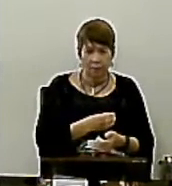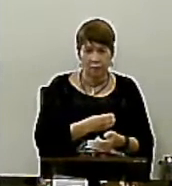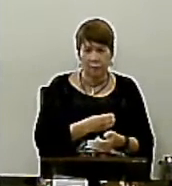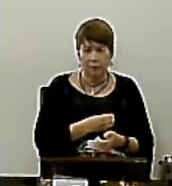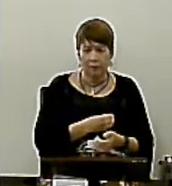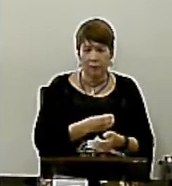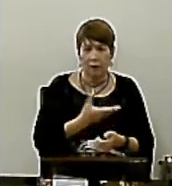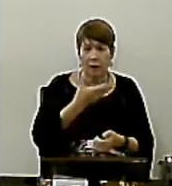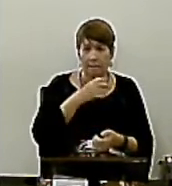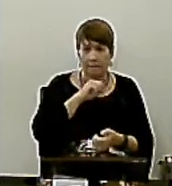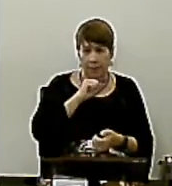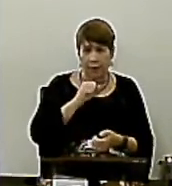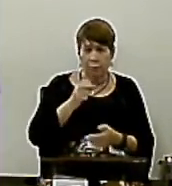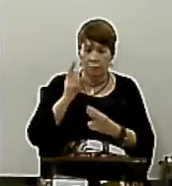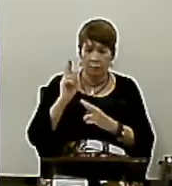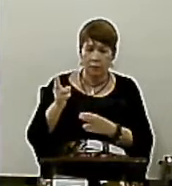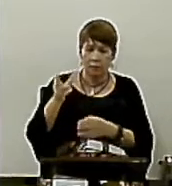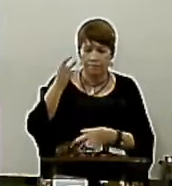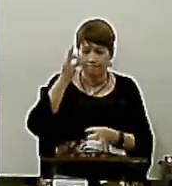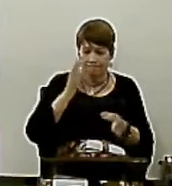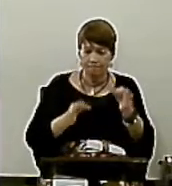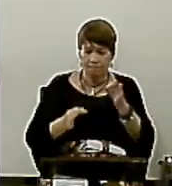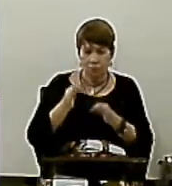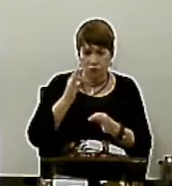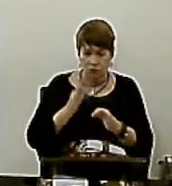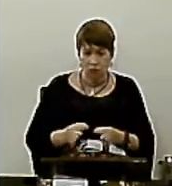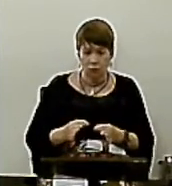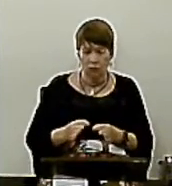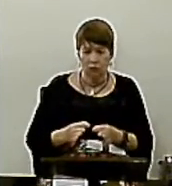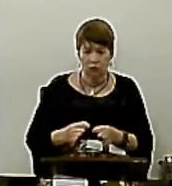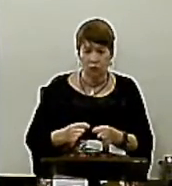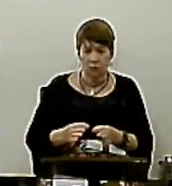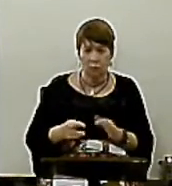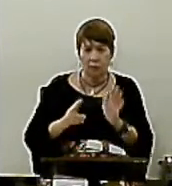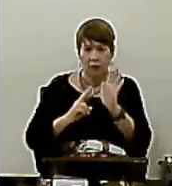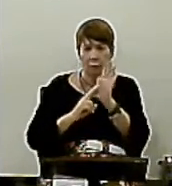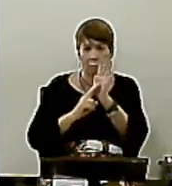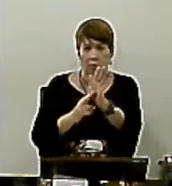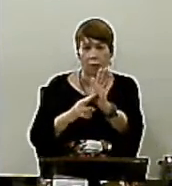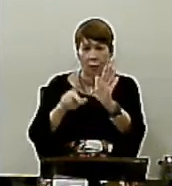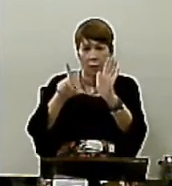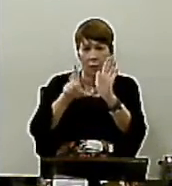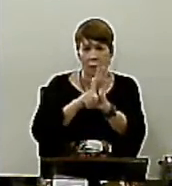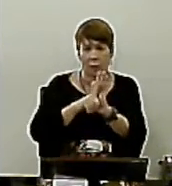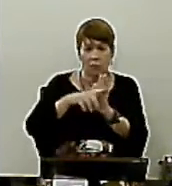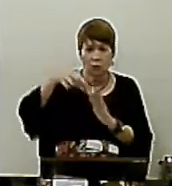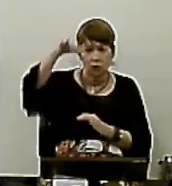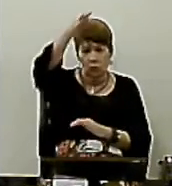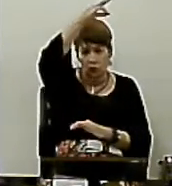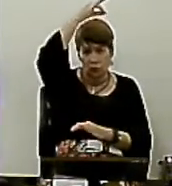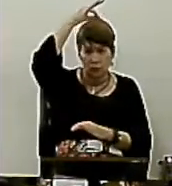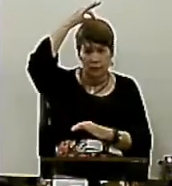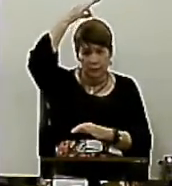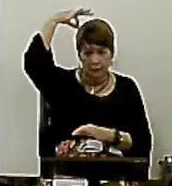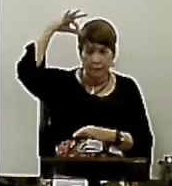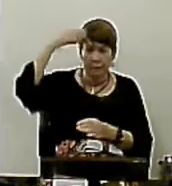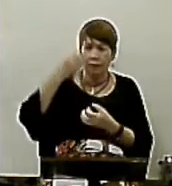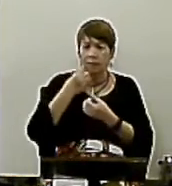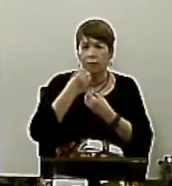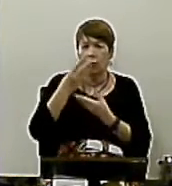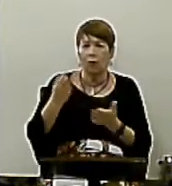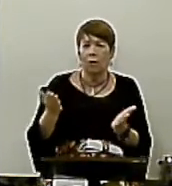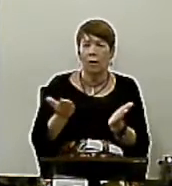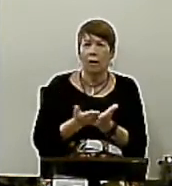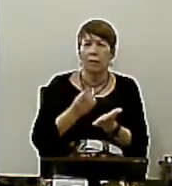Continua sendo Deus justo Que se revelou Numa lei Também justa Que é santa E boa A Bíblia